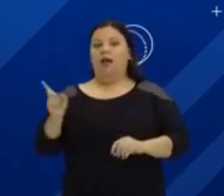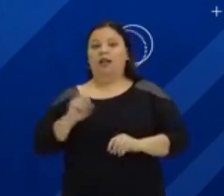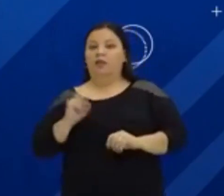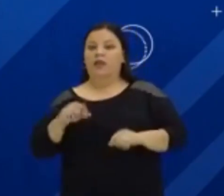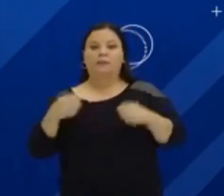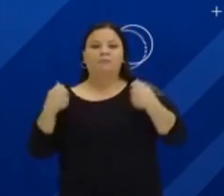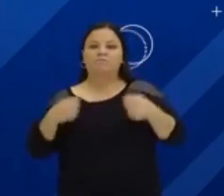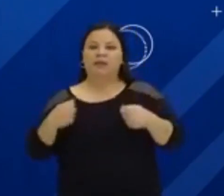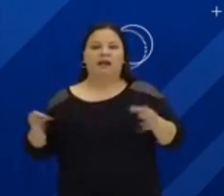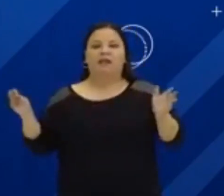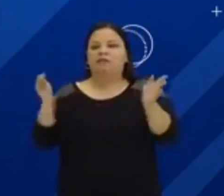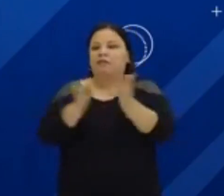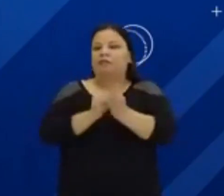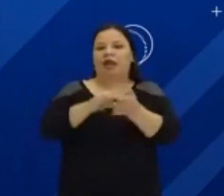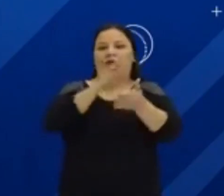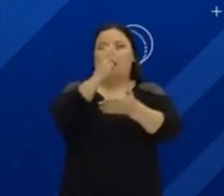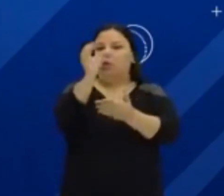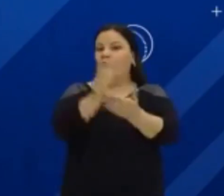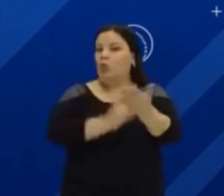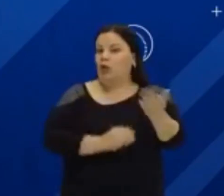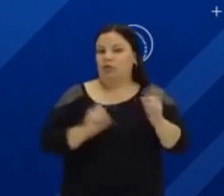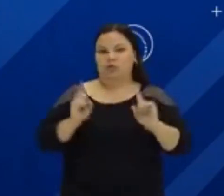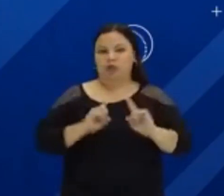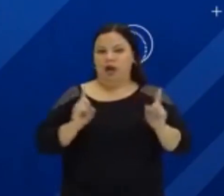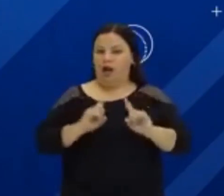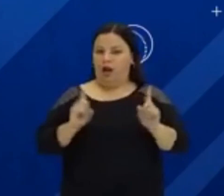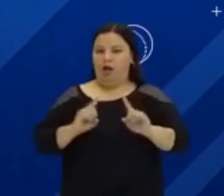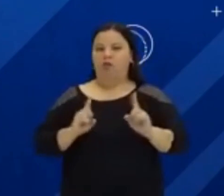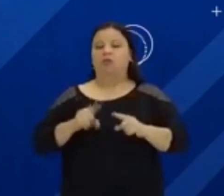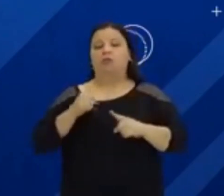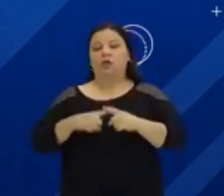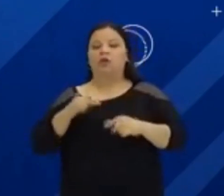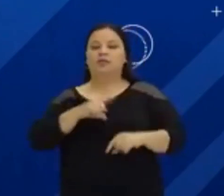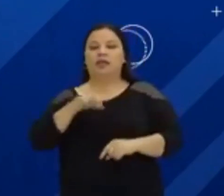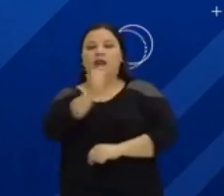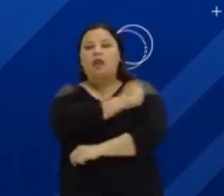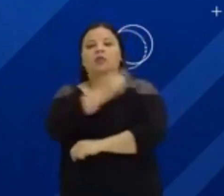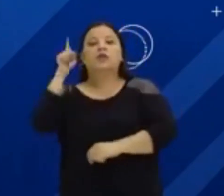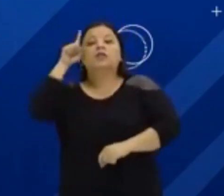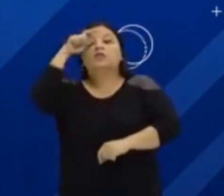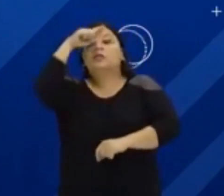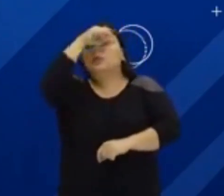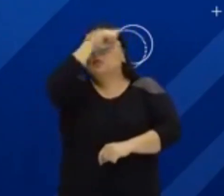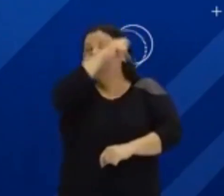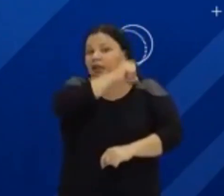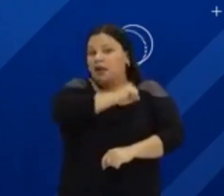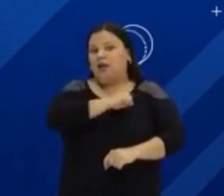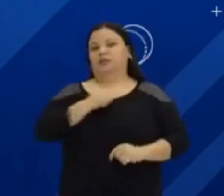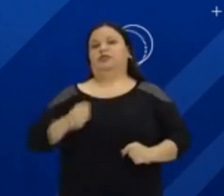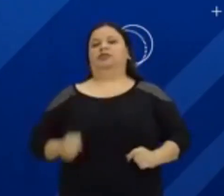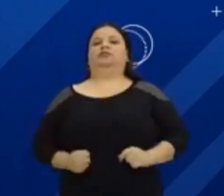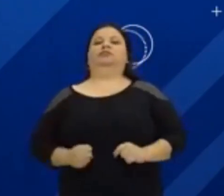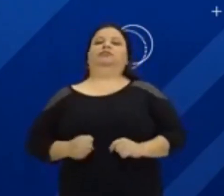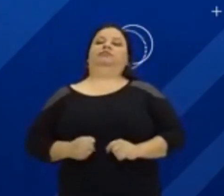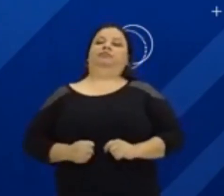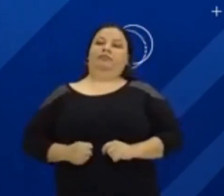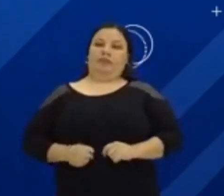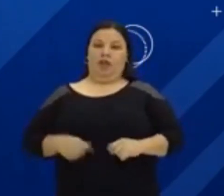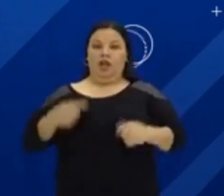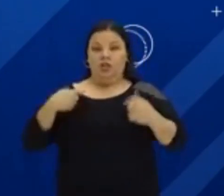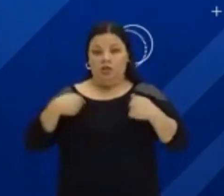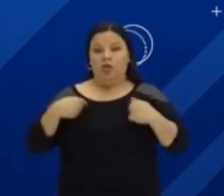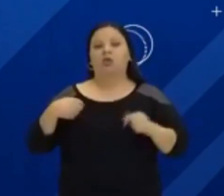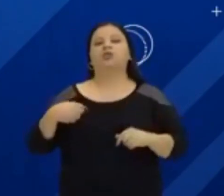nós sabemos que centenas de alunos tem dificuldade ao acesso a essas aulas eu quero te lembrar também que essas aulas não possuem um